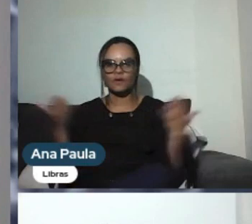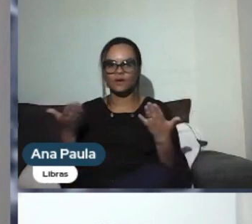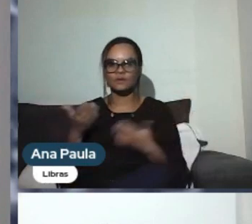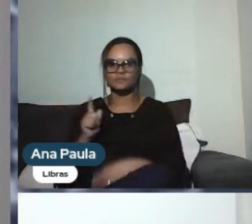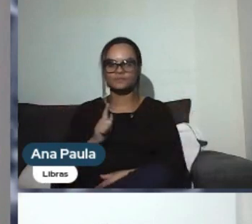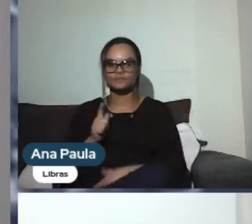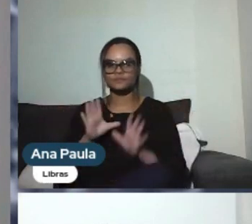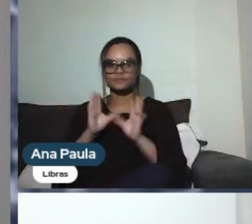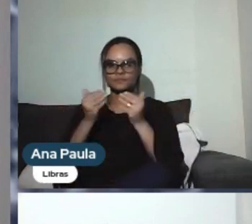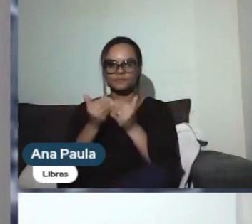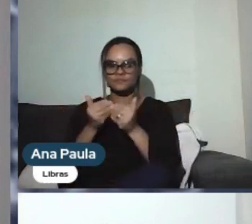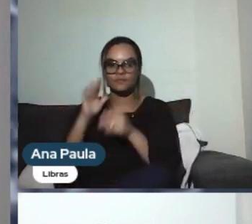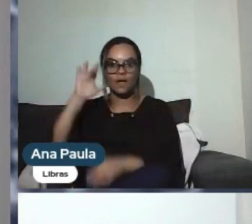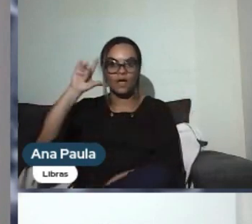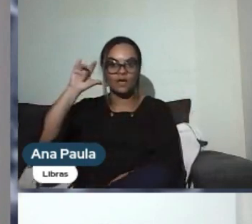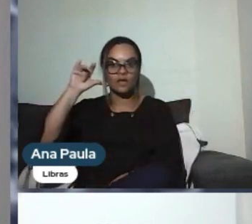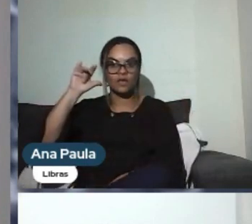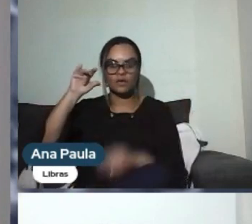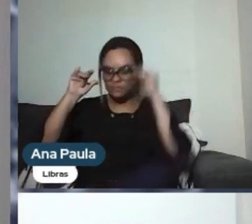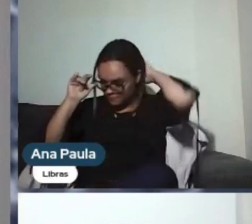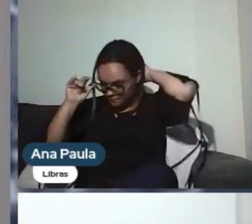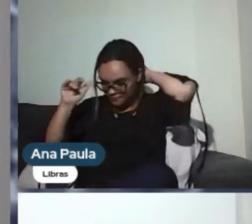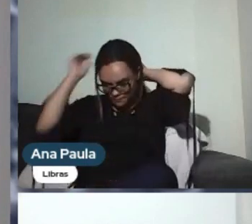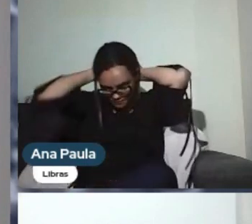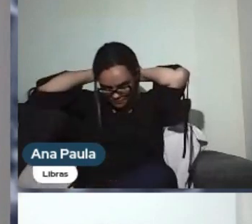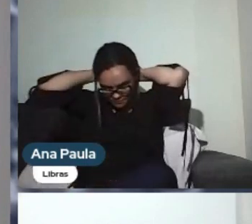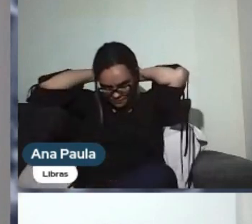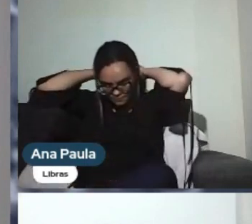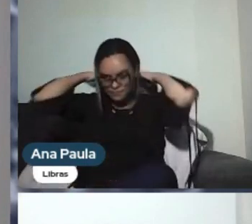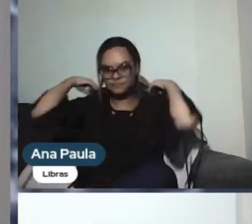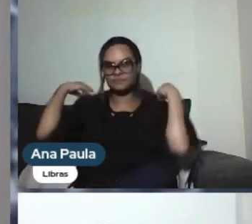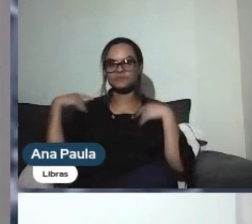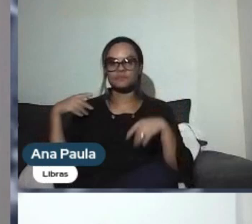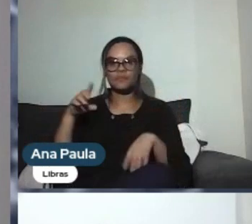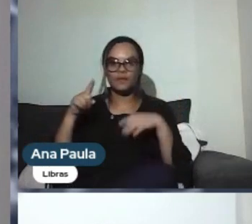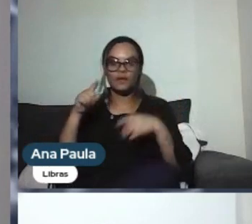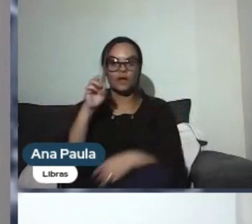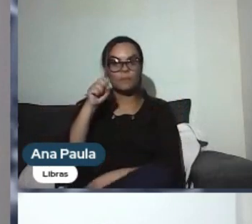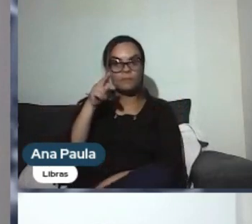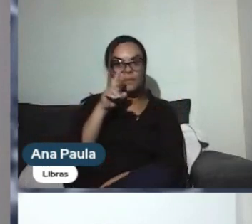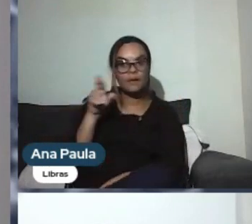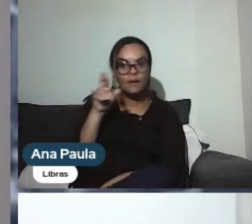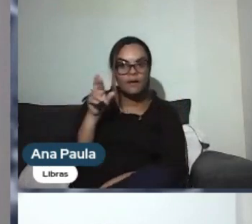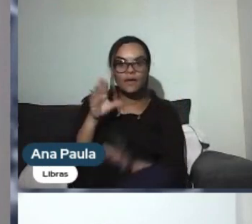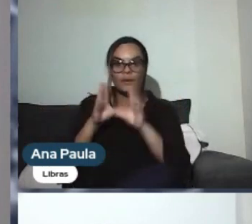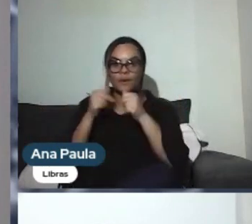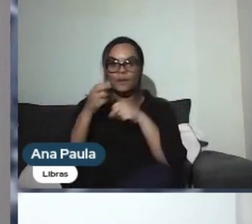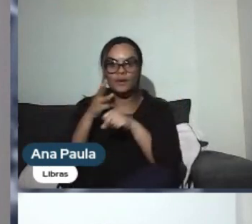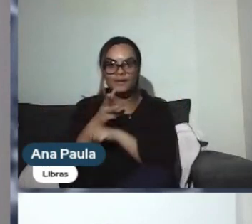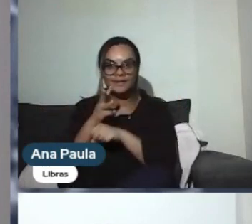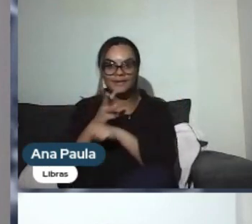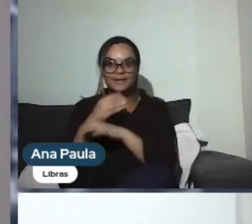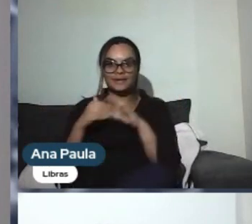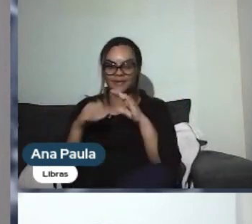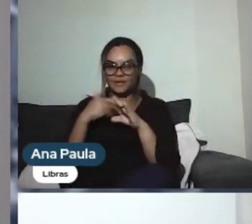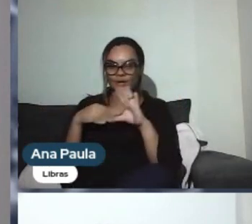de Instagram, né? Que é Liga TX BR, e também temos grupo de WhatsApp, que é lá que a gente faz a